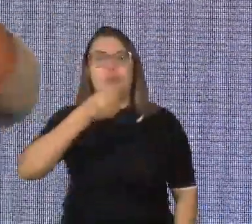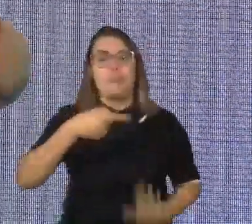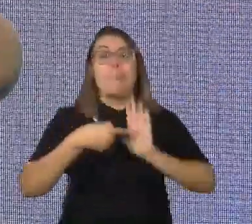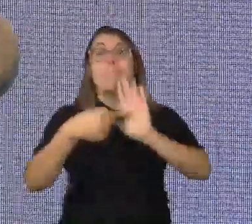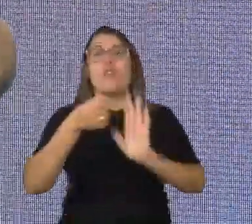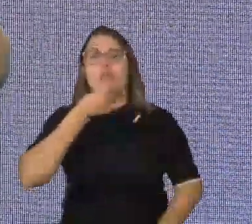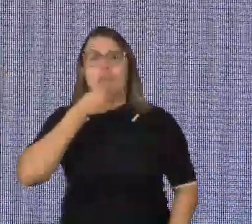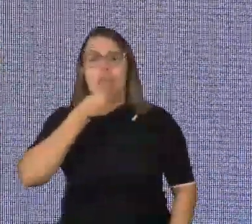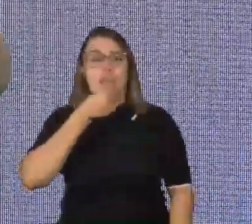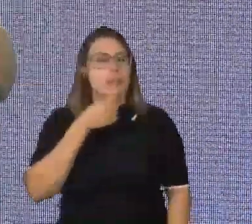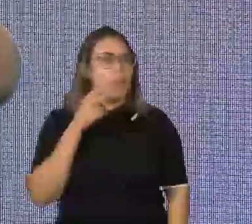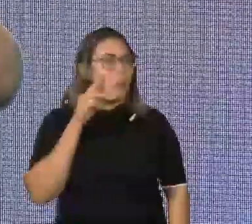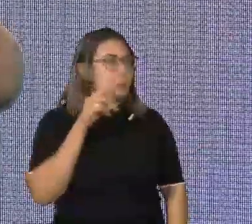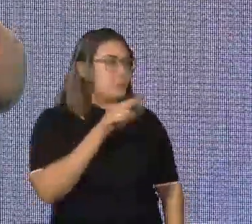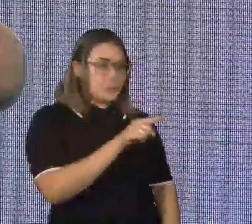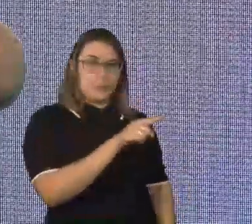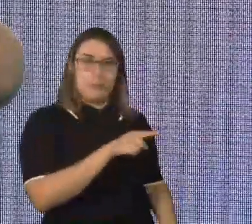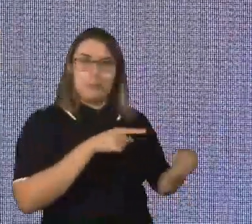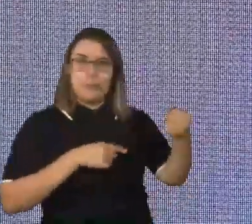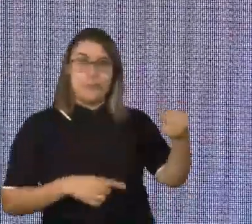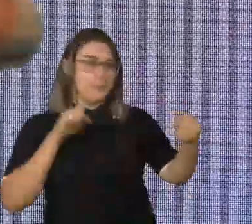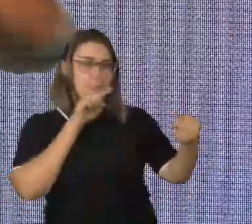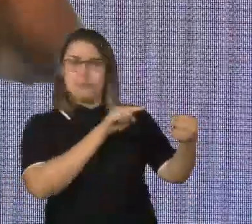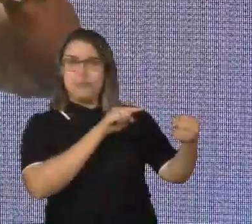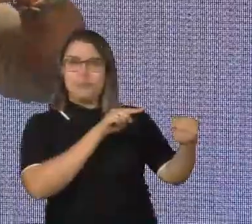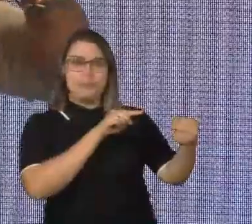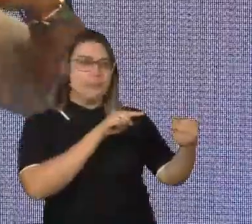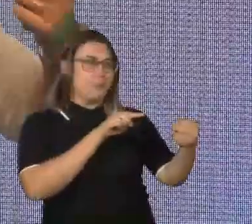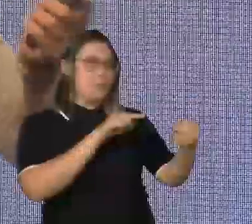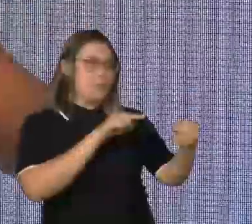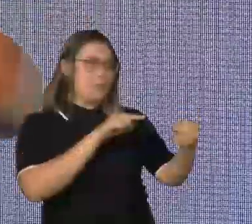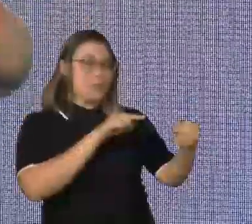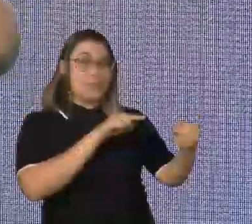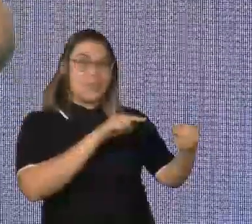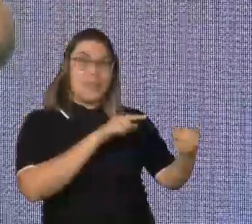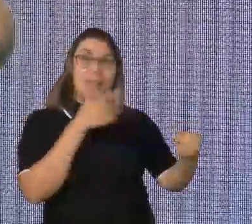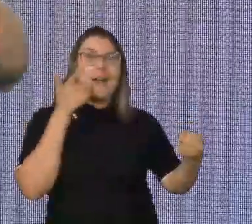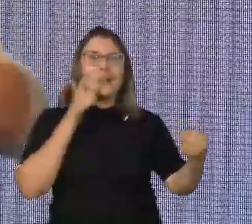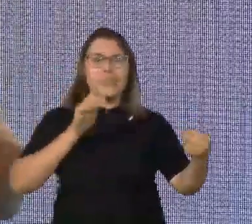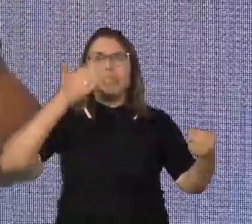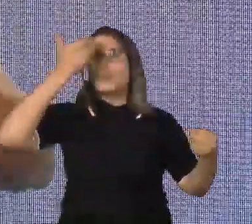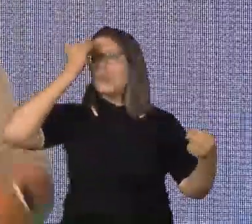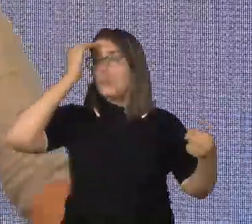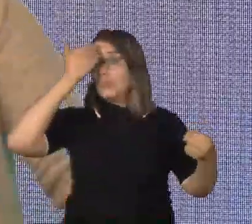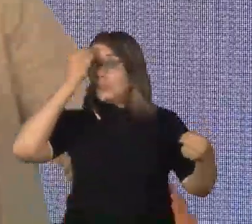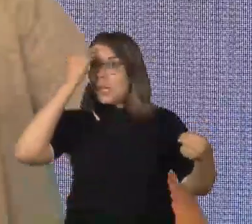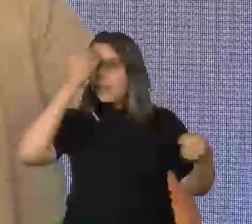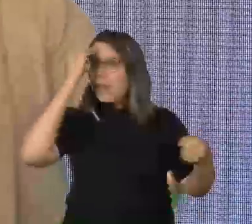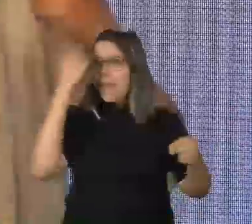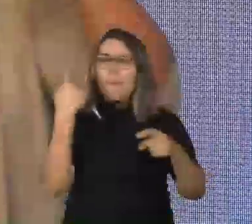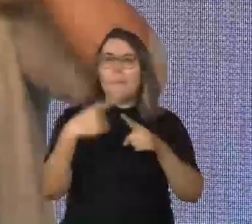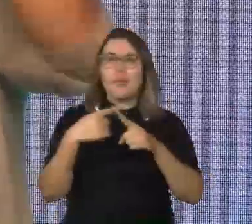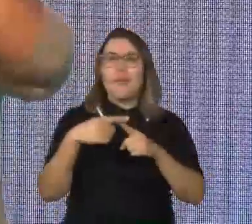A criança entende que é o microfone e aponta. Randomizo, porque ela pode ter vindo pela posição e essa posição eu dei um